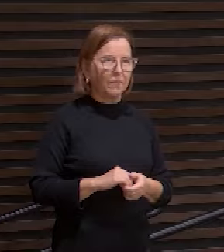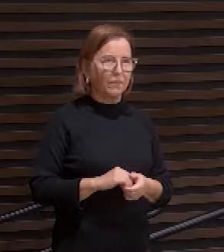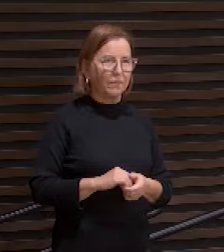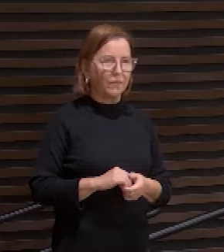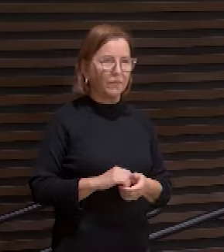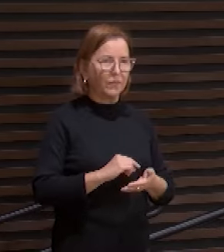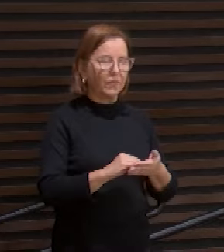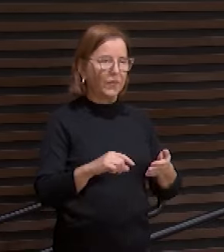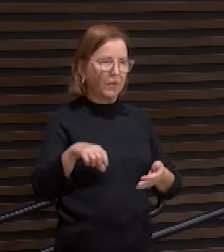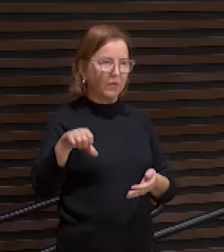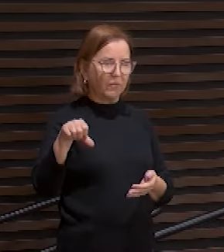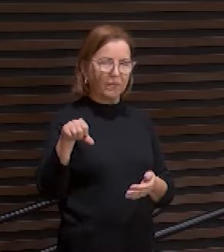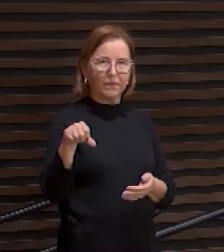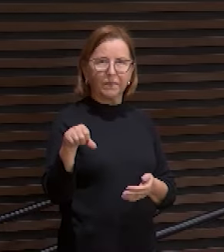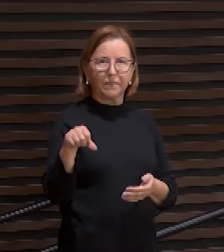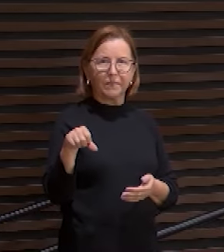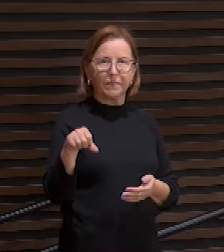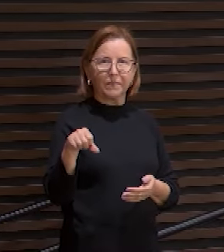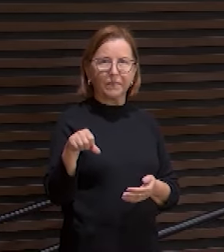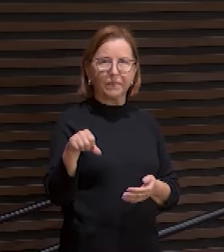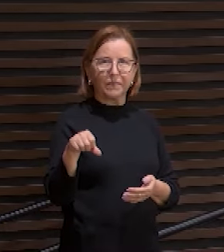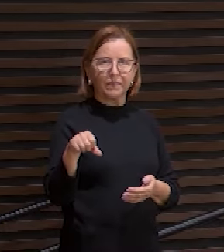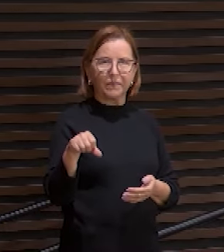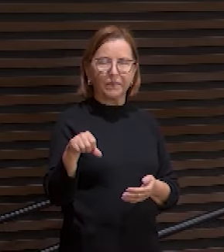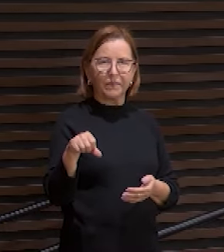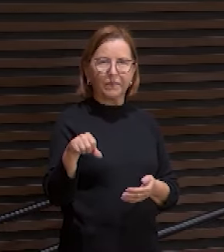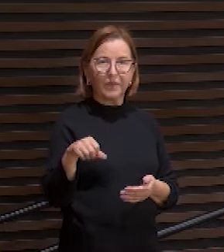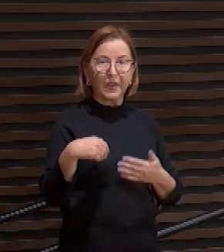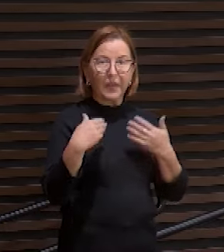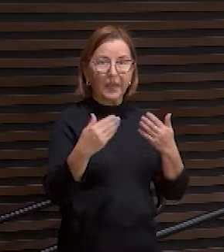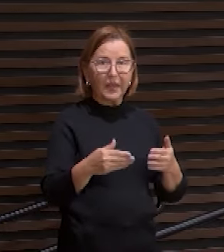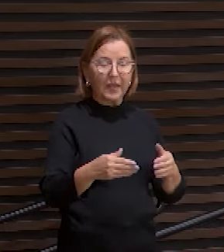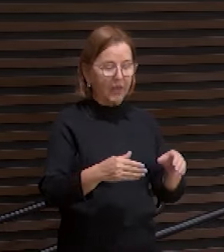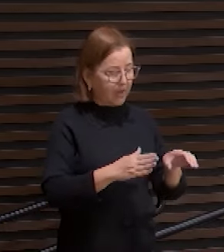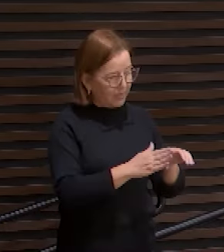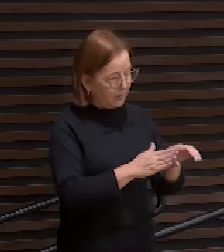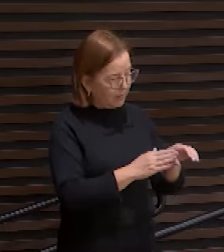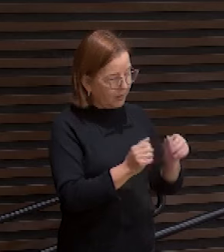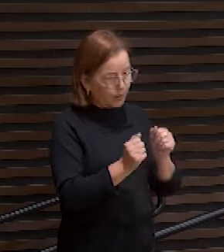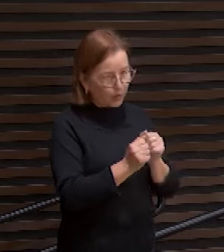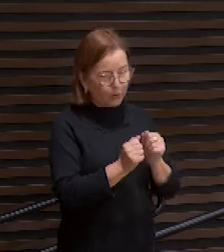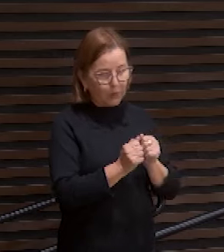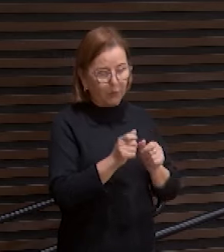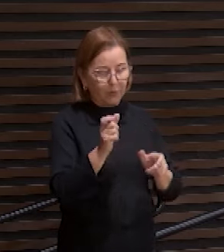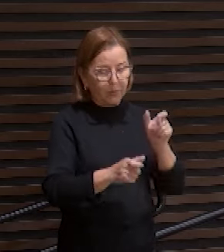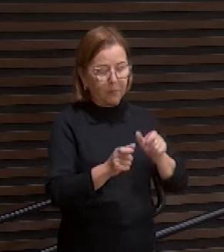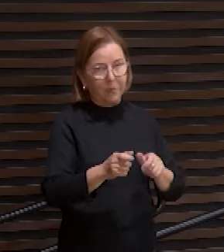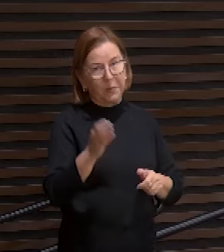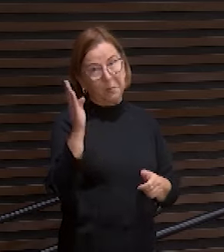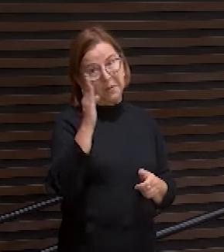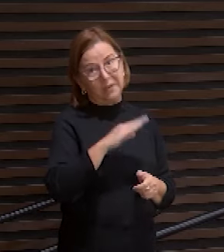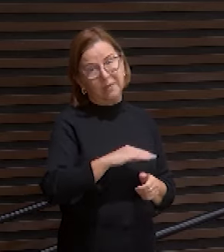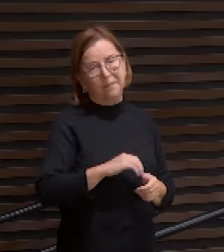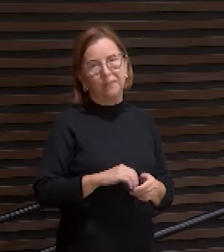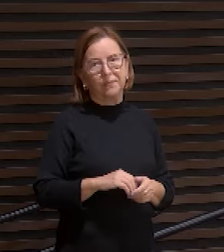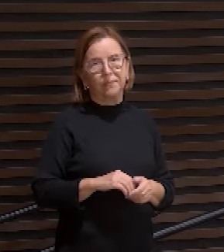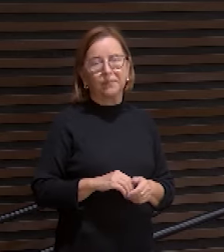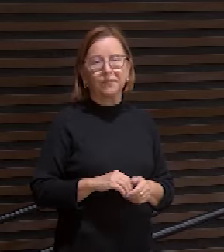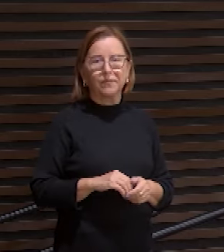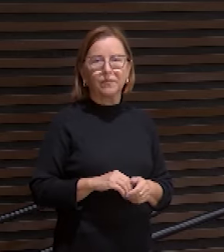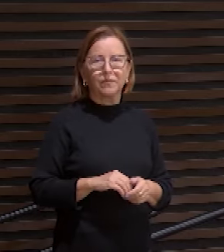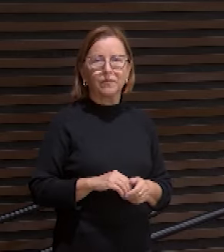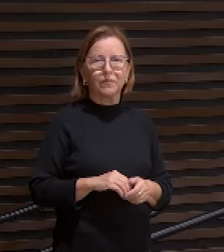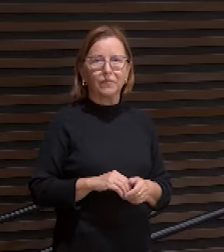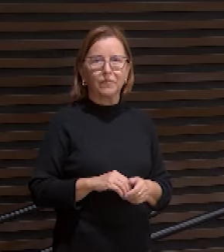versículo 9 designaram-lhe a sepultura com os perversos e aqui continua a atitude dos homens para com ele